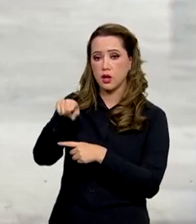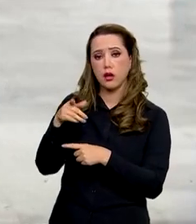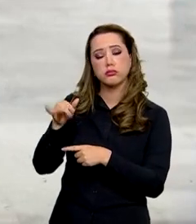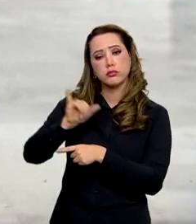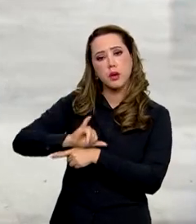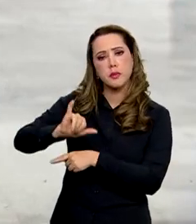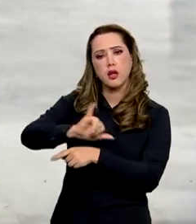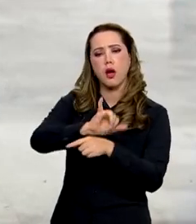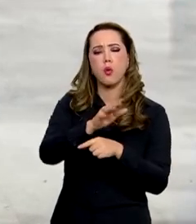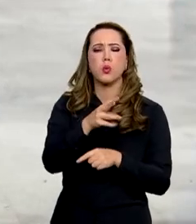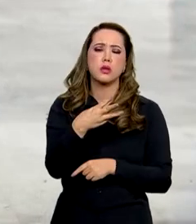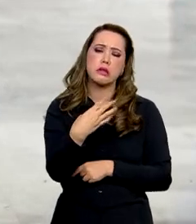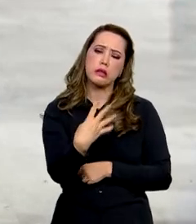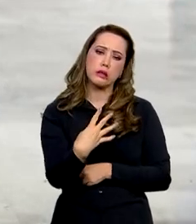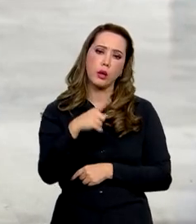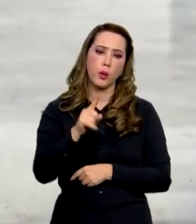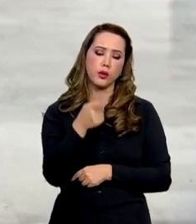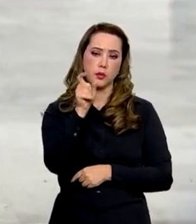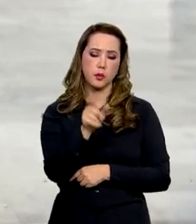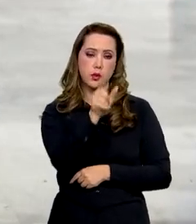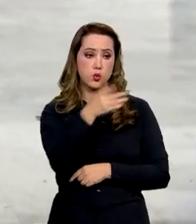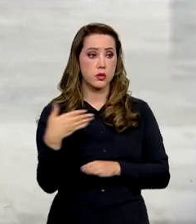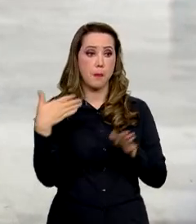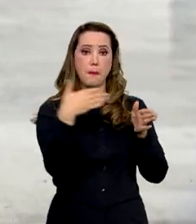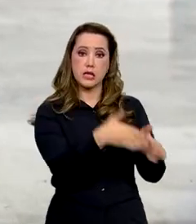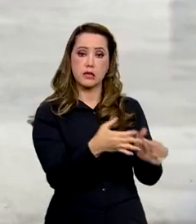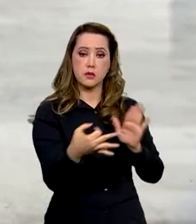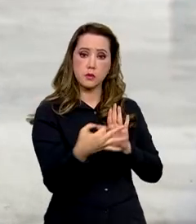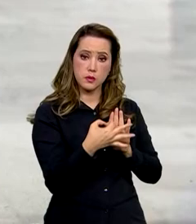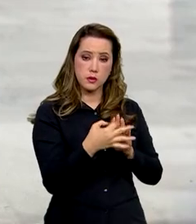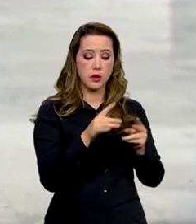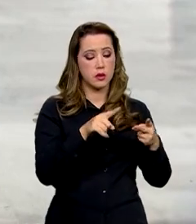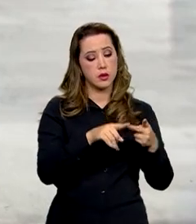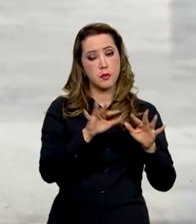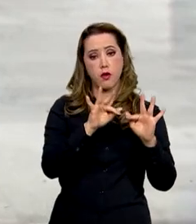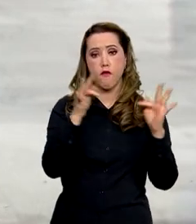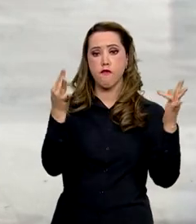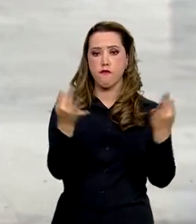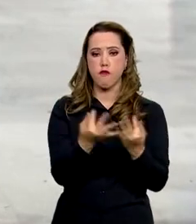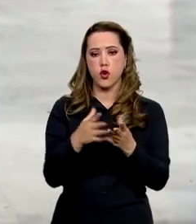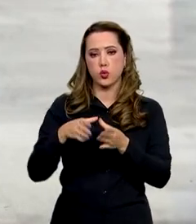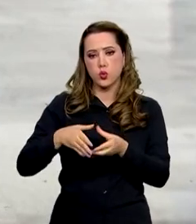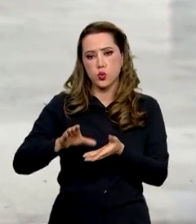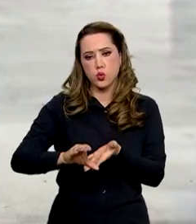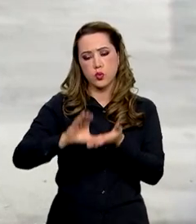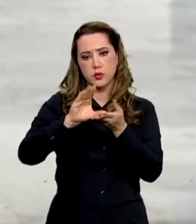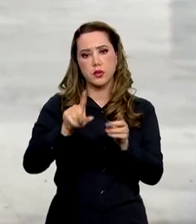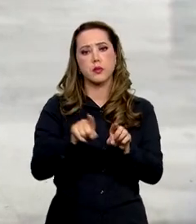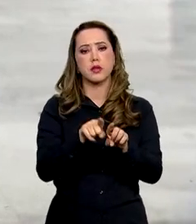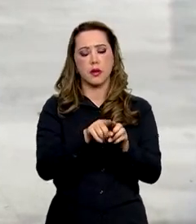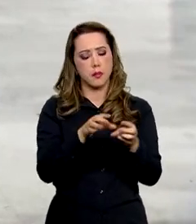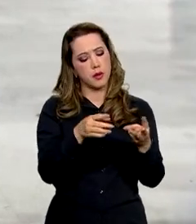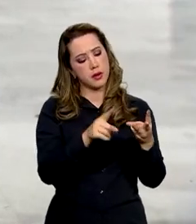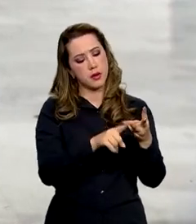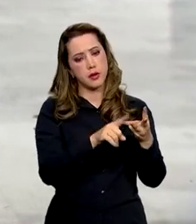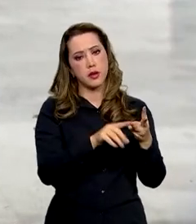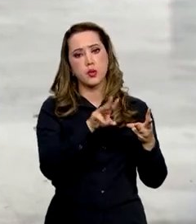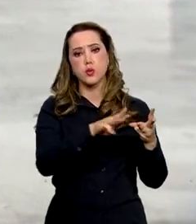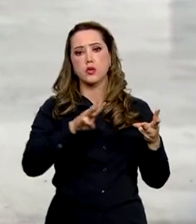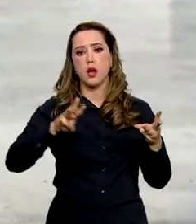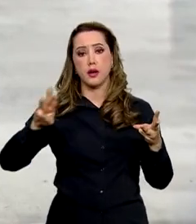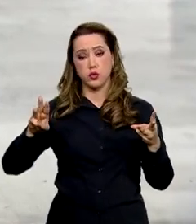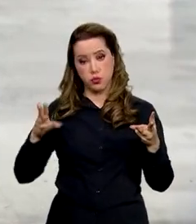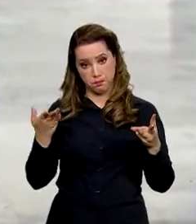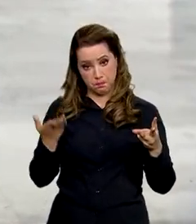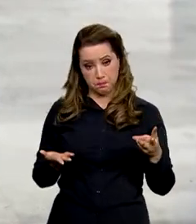cerca de 34 mil pessoas. Pelos fóruns, interconselhos e também pela plataforma digital Brasil